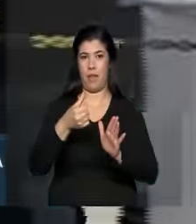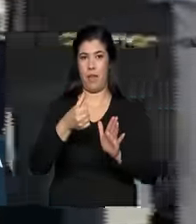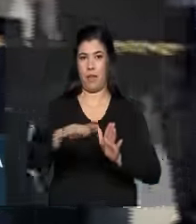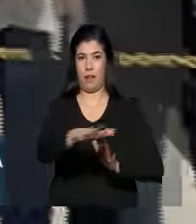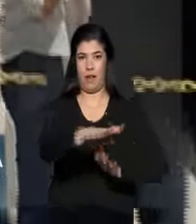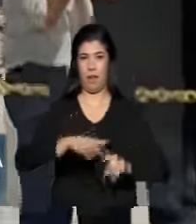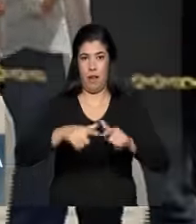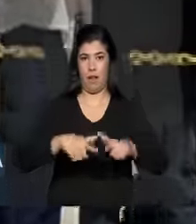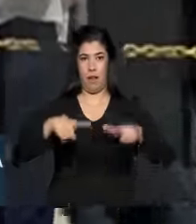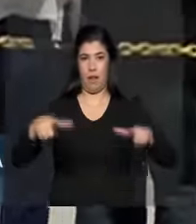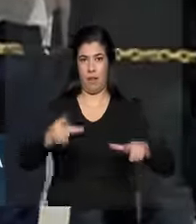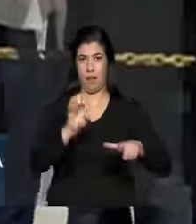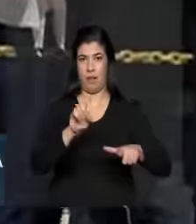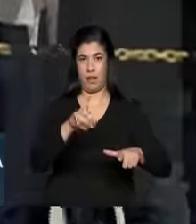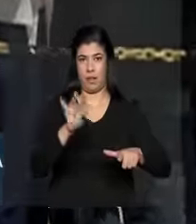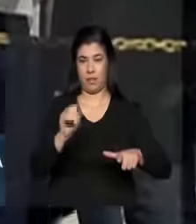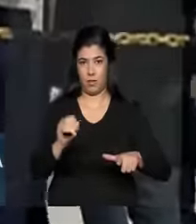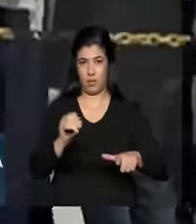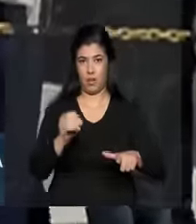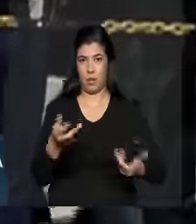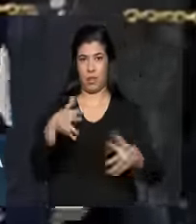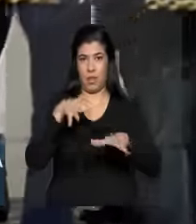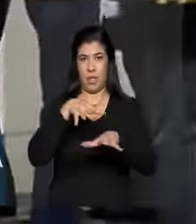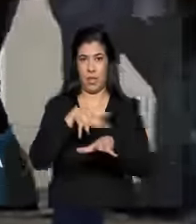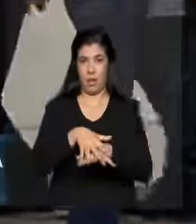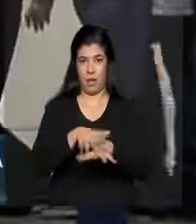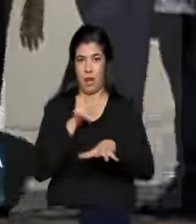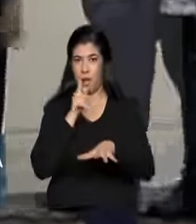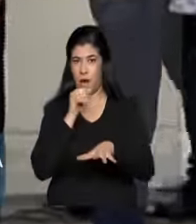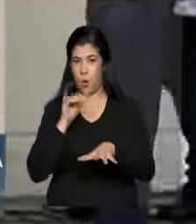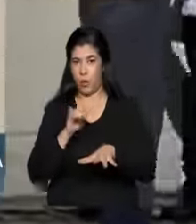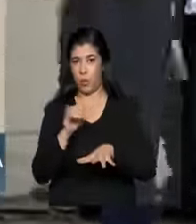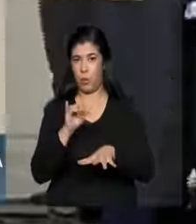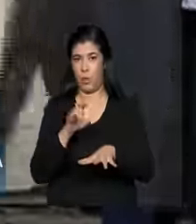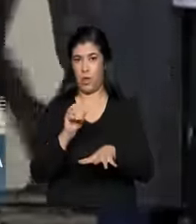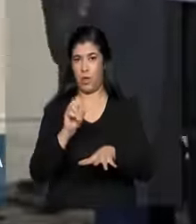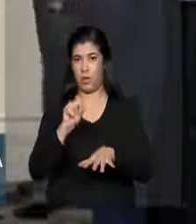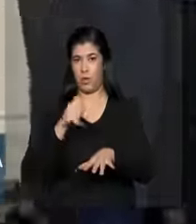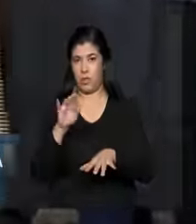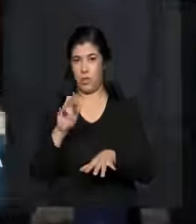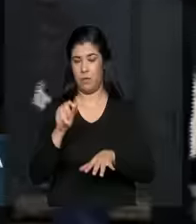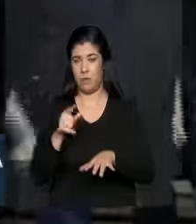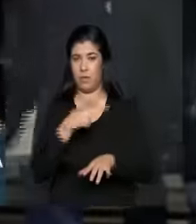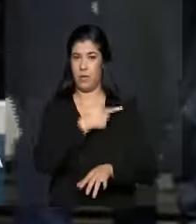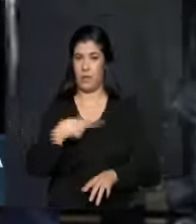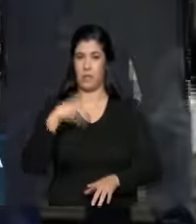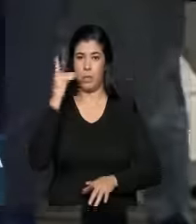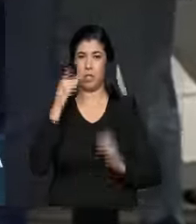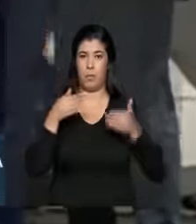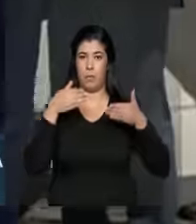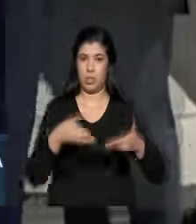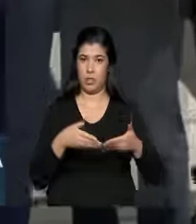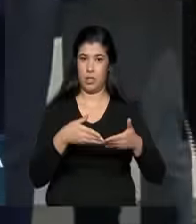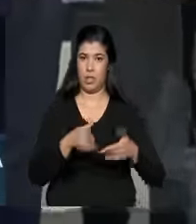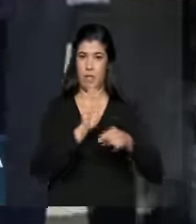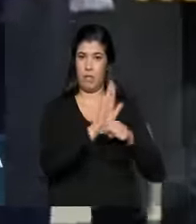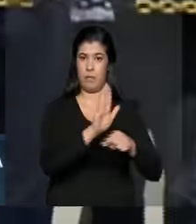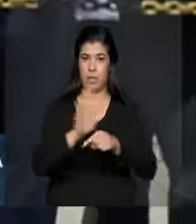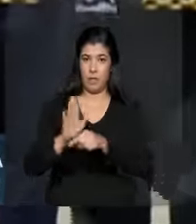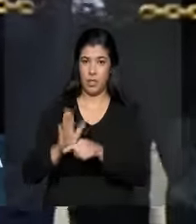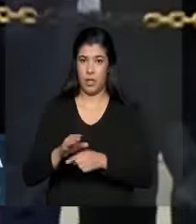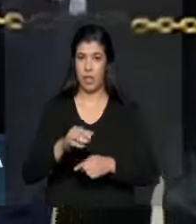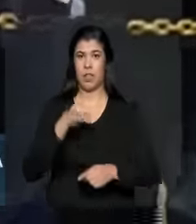de água do Rio São Francisco. É o projeto de integração do Rio que vai beneficiar 390